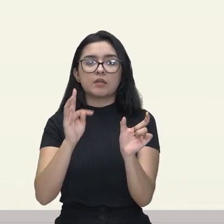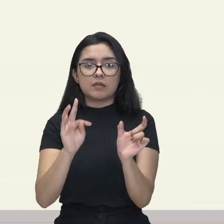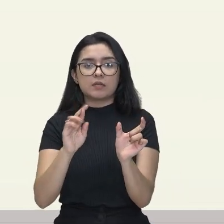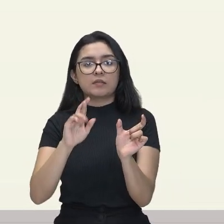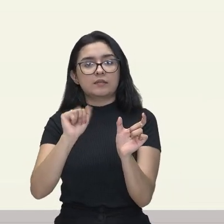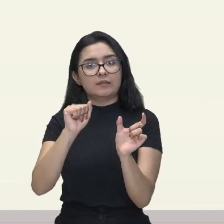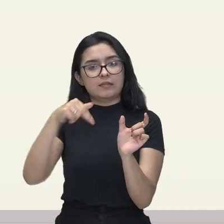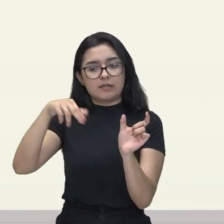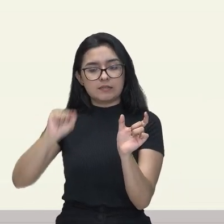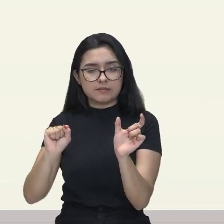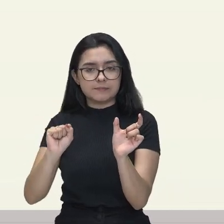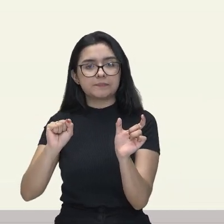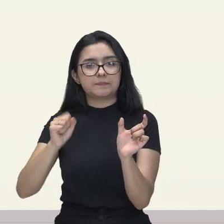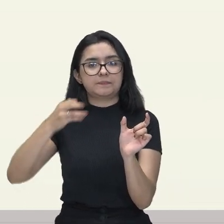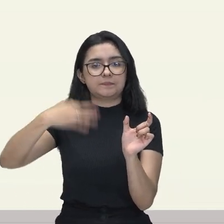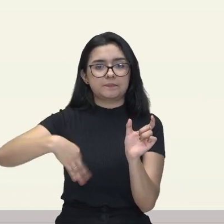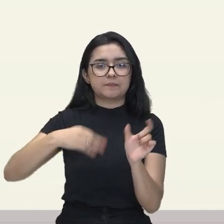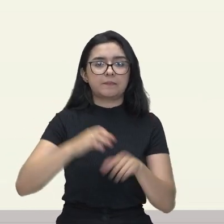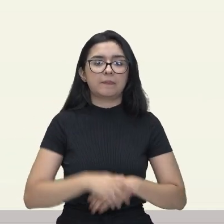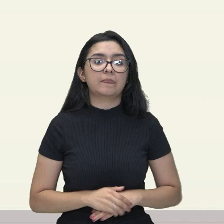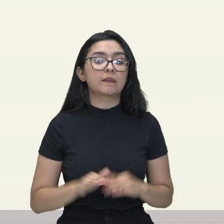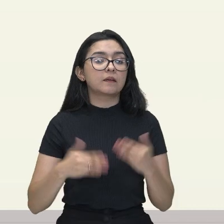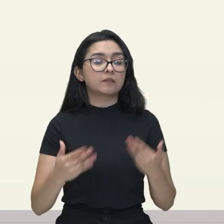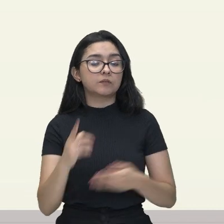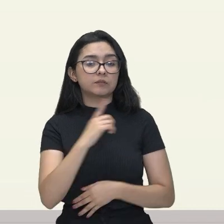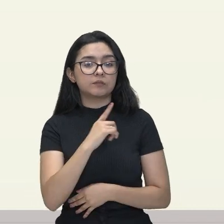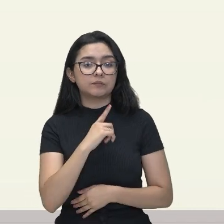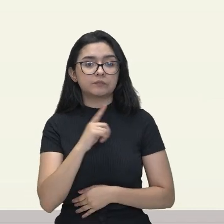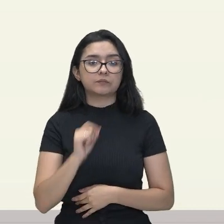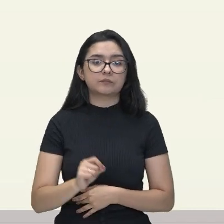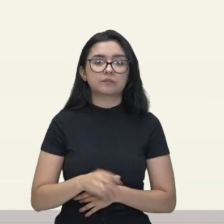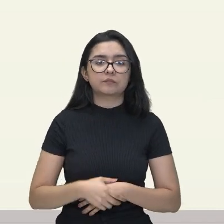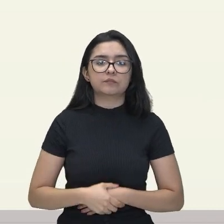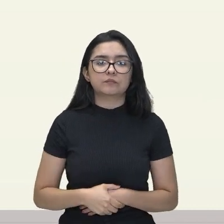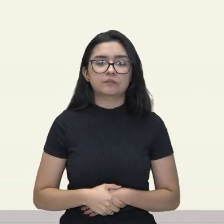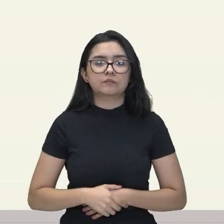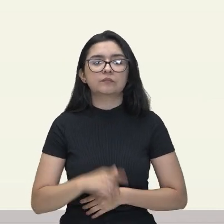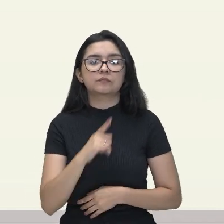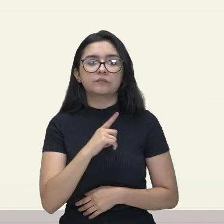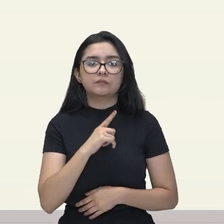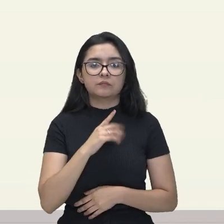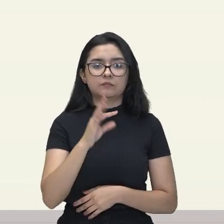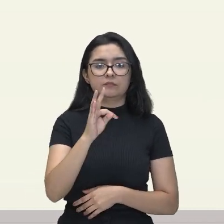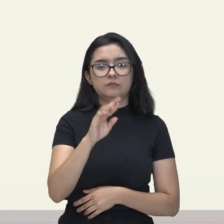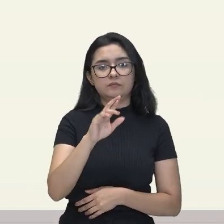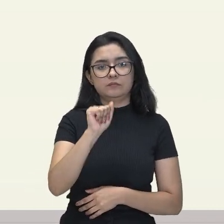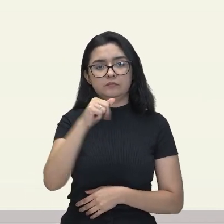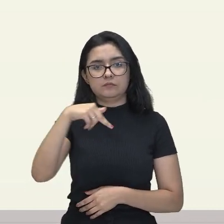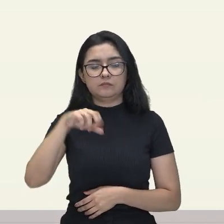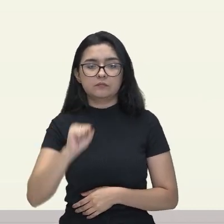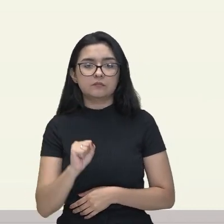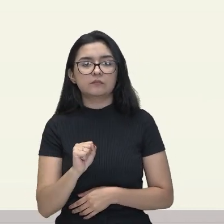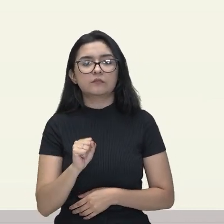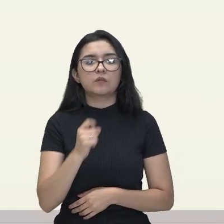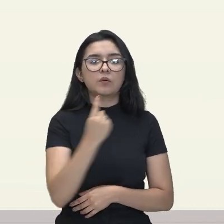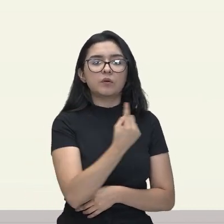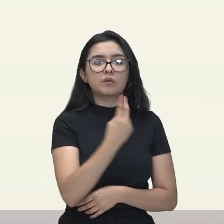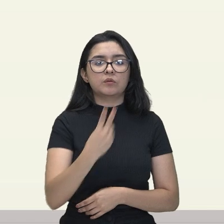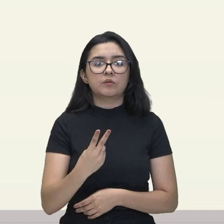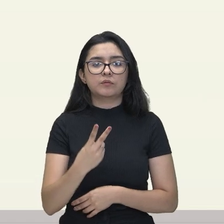E aí eu tenho trans, um e dois de cloro eteno.